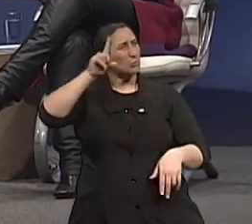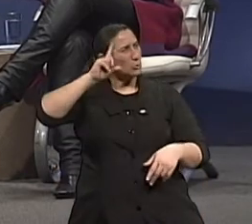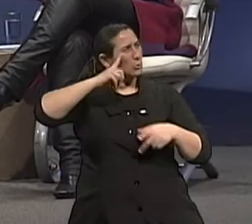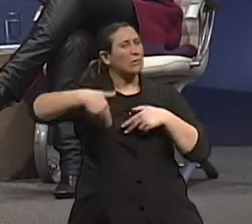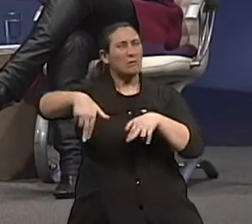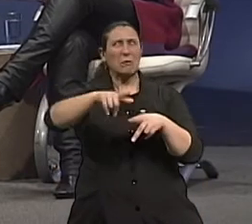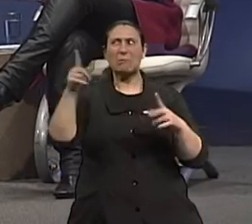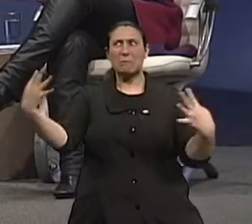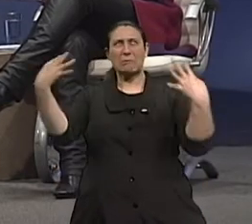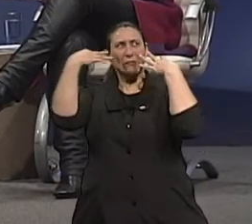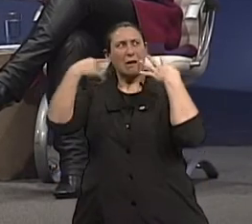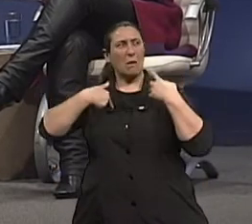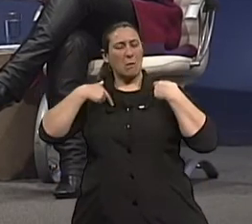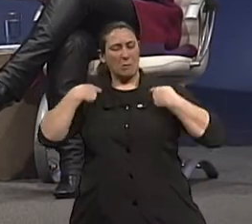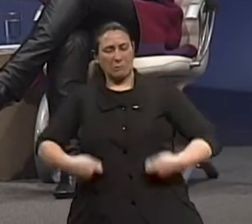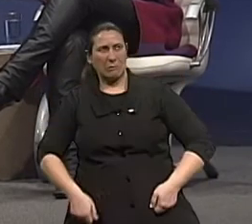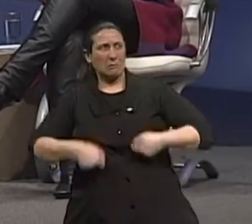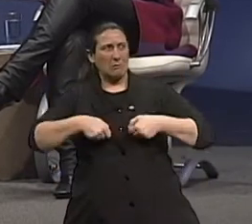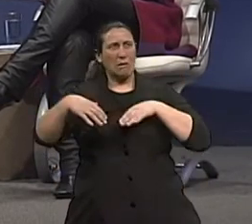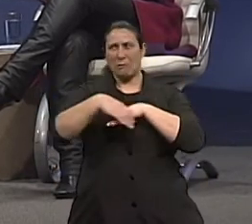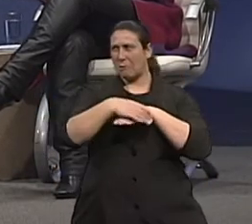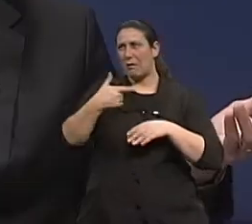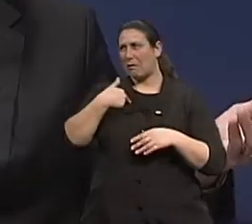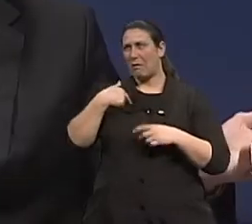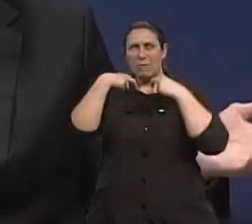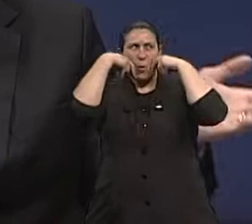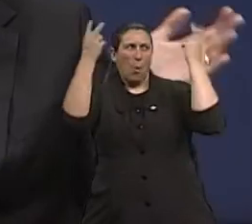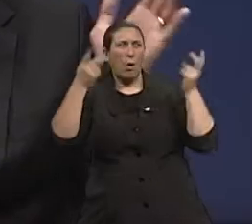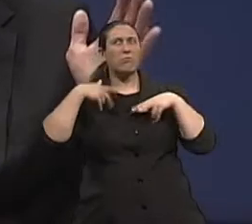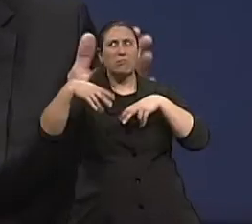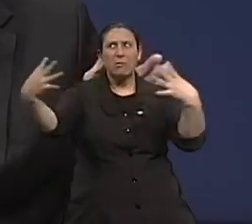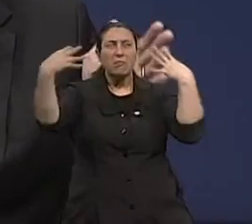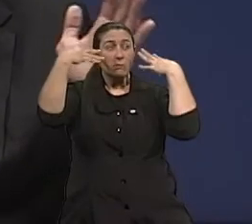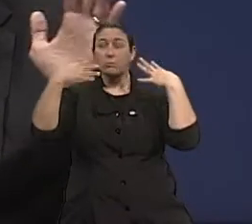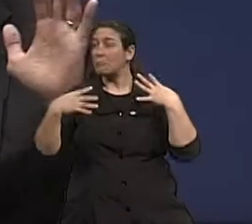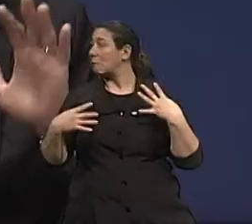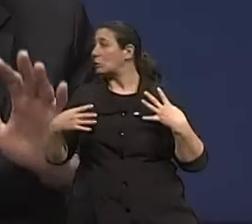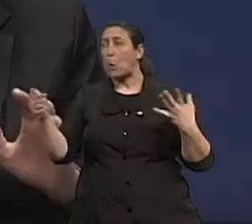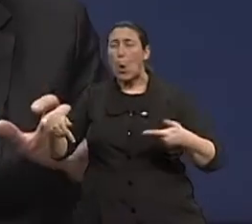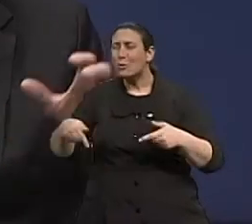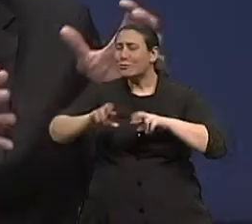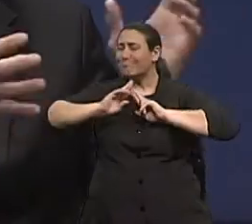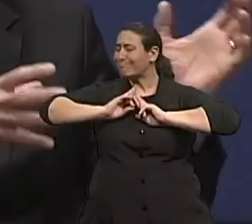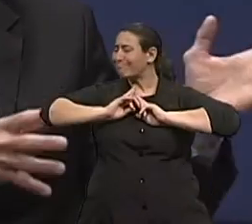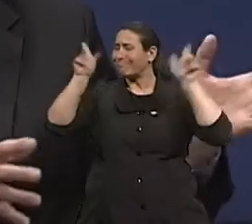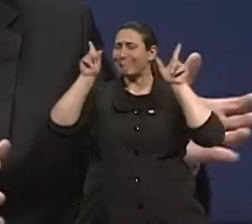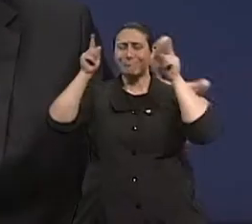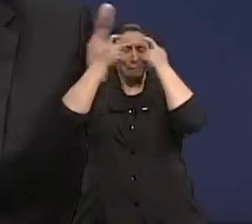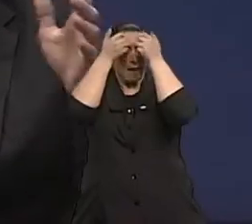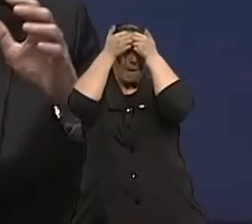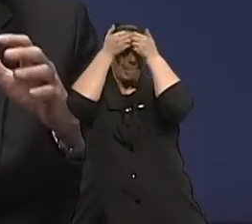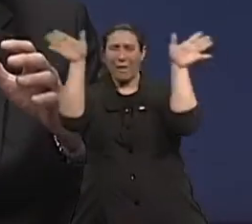pensar de mim se eu colocar um abrigo, um tênis e sair caminhando sem destino? Exato. Hoje a gente vê a mentalidade, como modificou as praças lotadas,